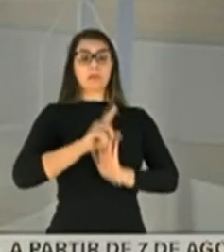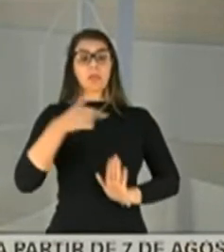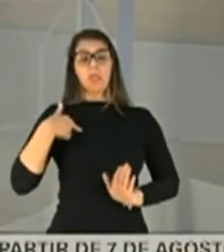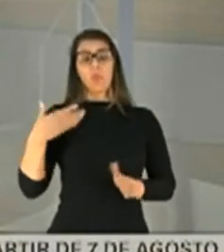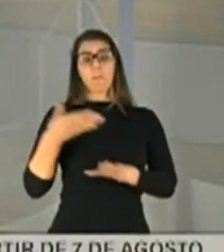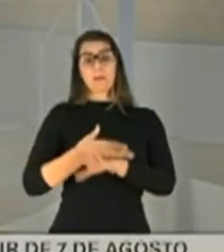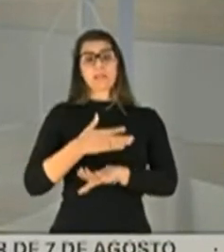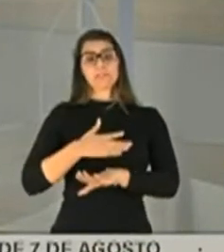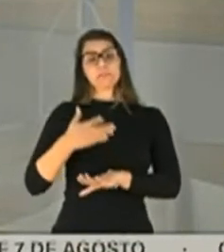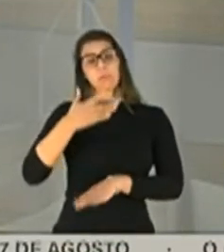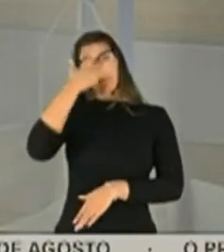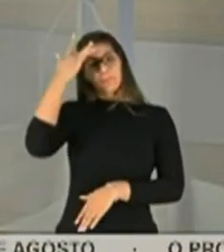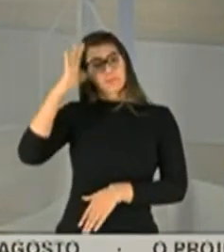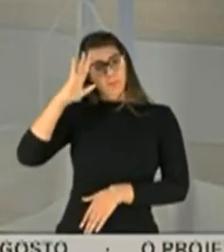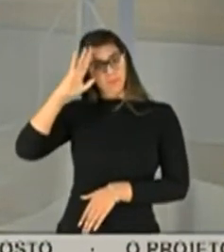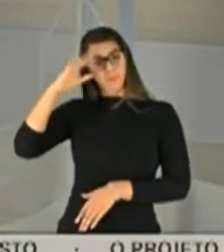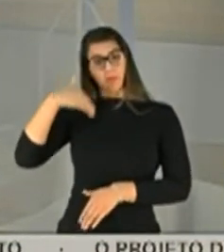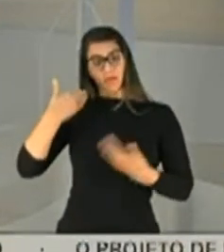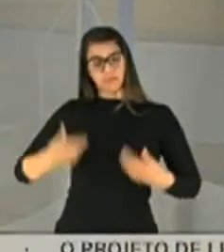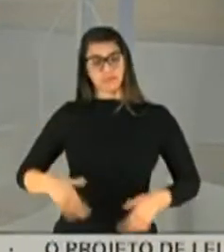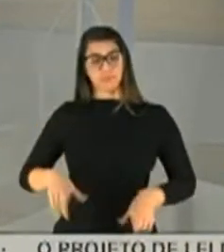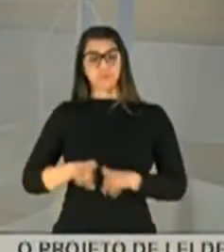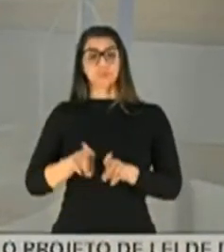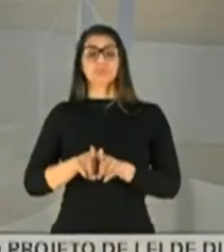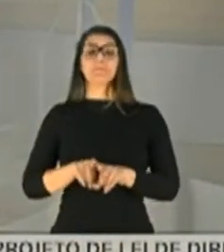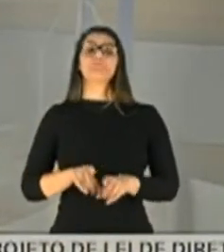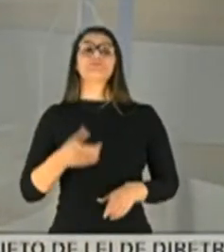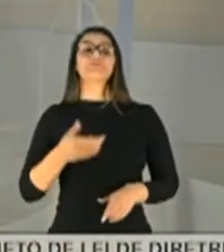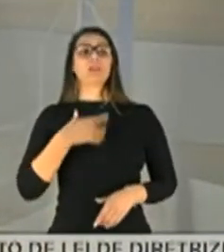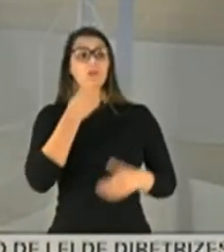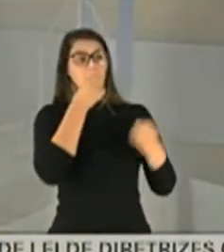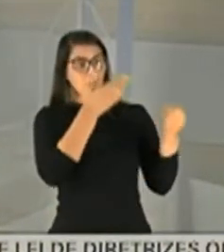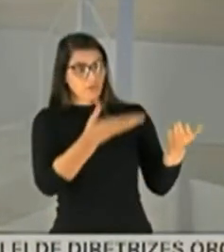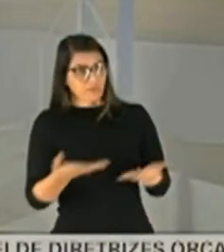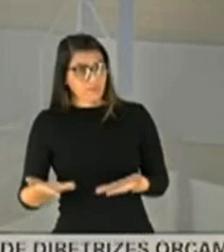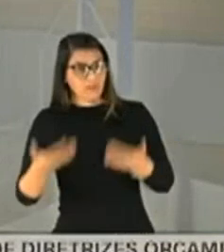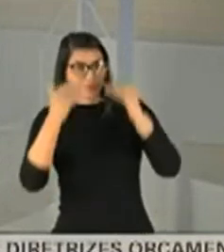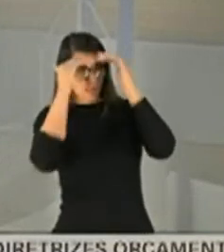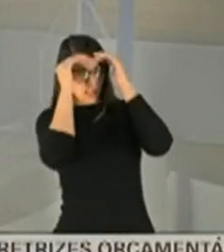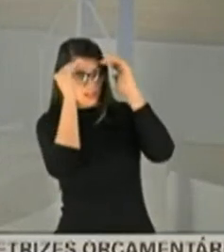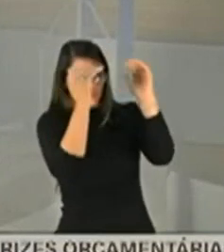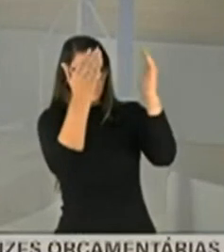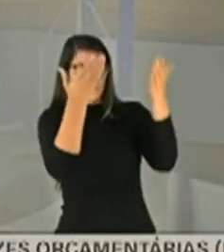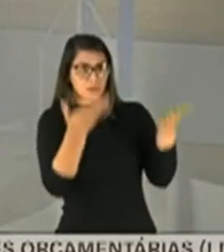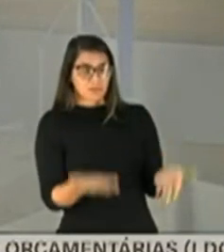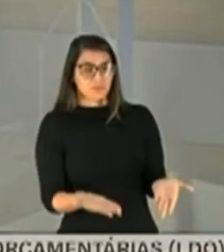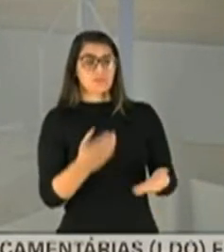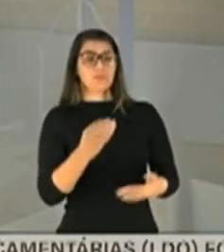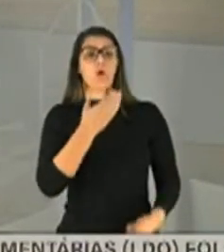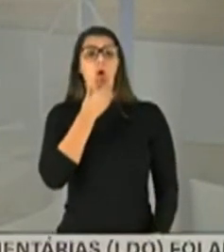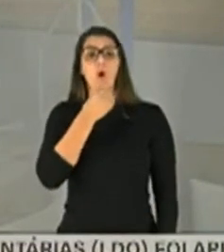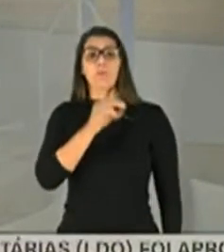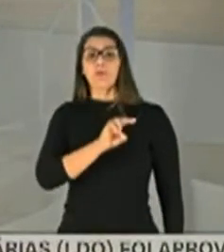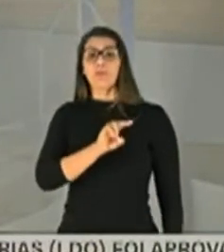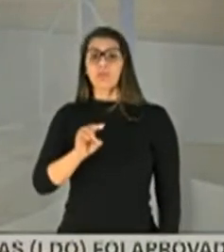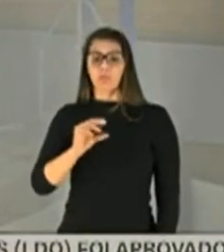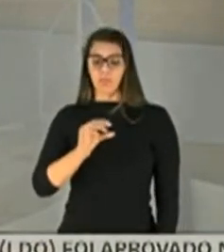E eu acho que, com todo o respeito, lhe dando as boas-vindas, senhor Cristiano,